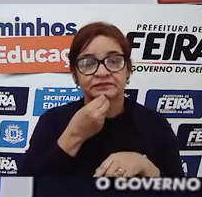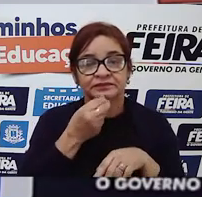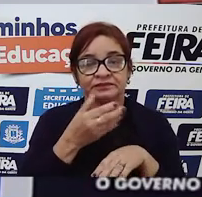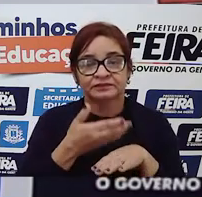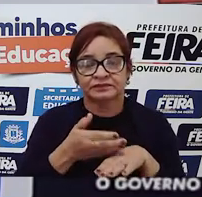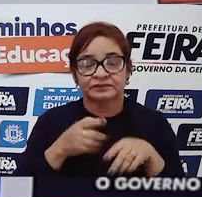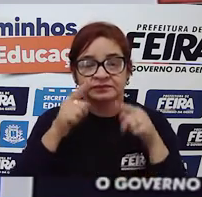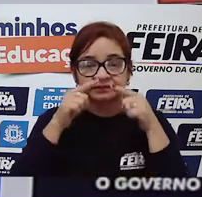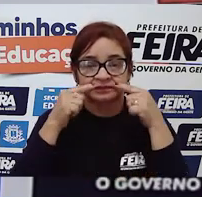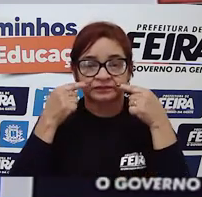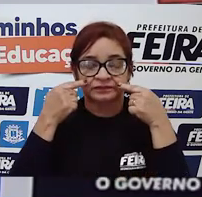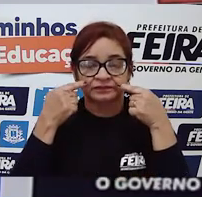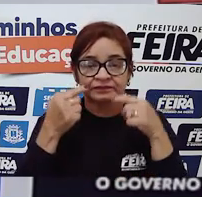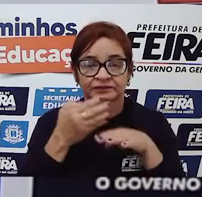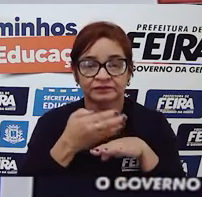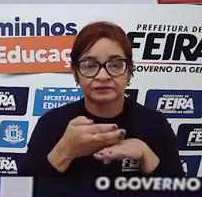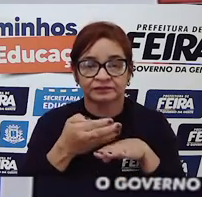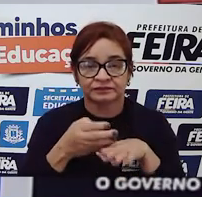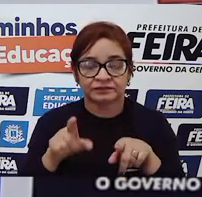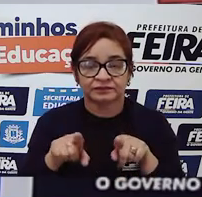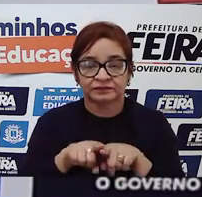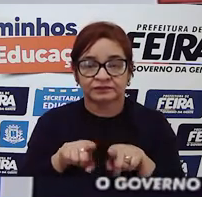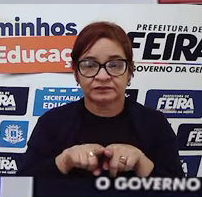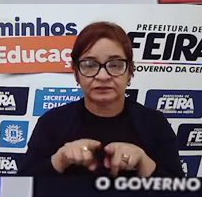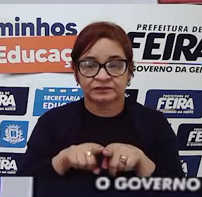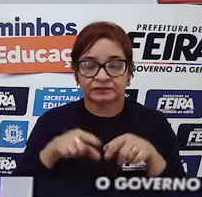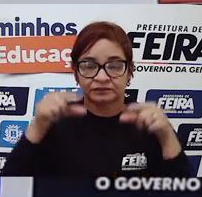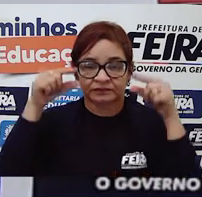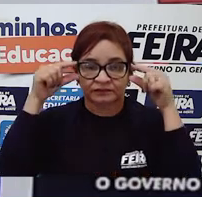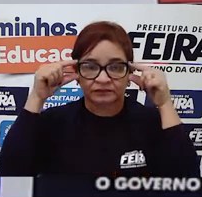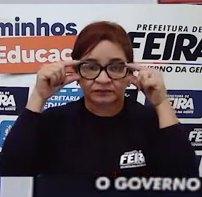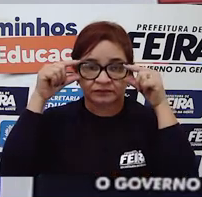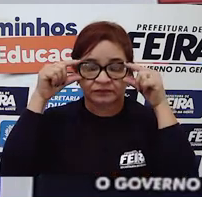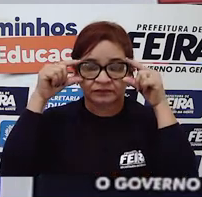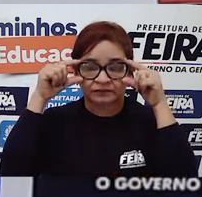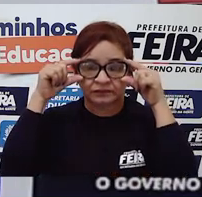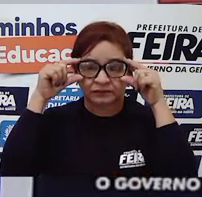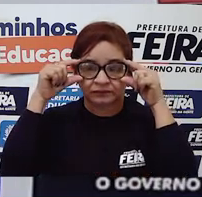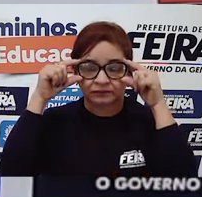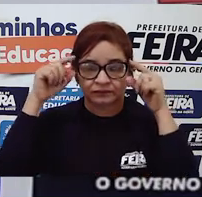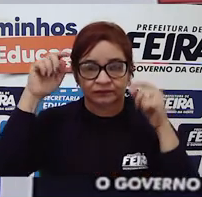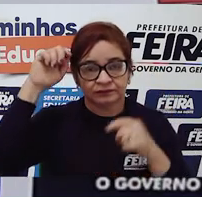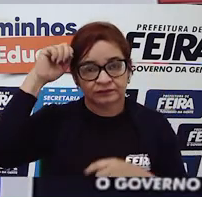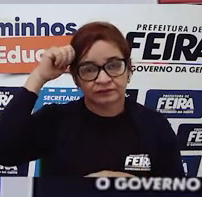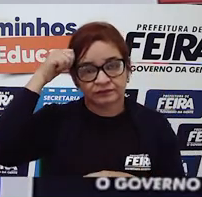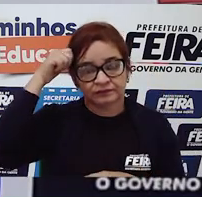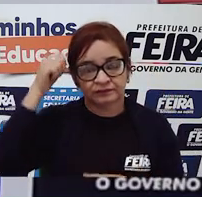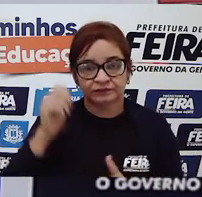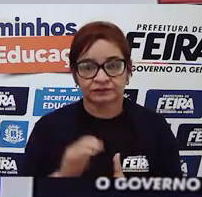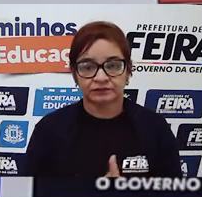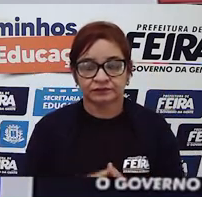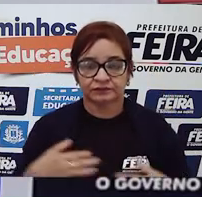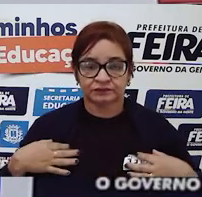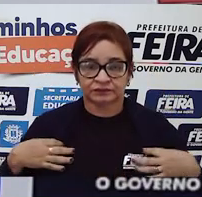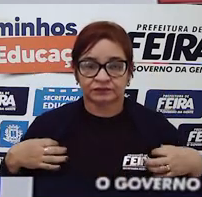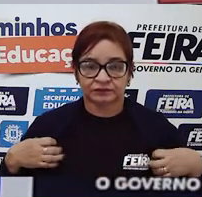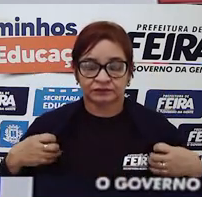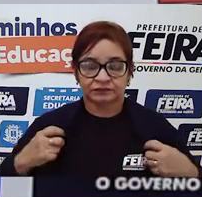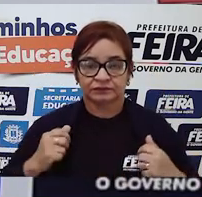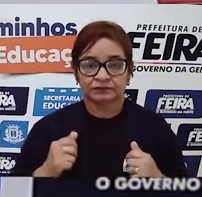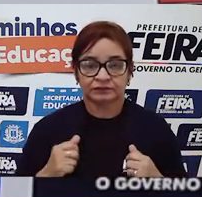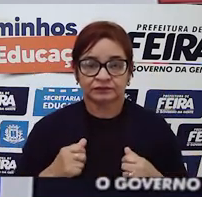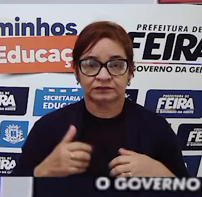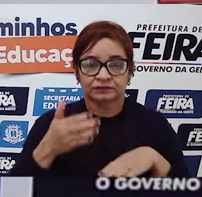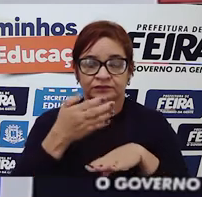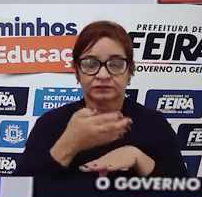grisalhos, eu estou portando um óculos de aro preto, estou vestido com um